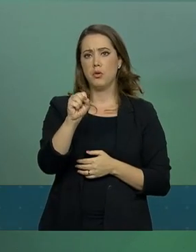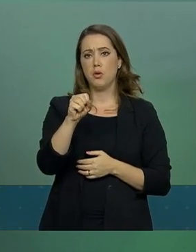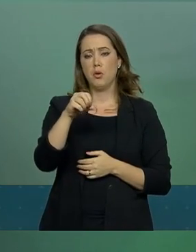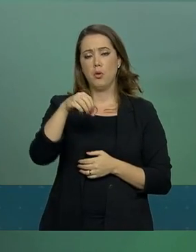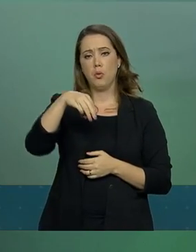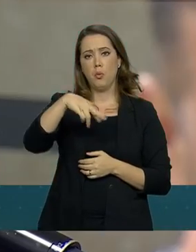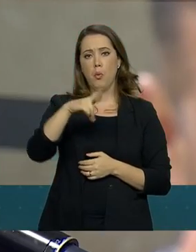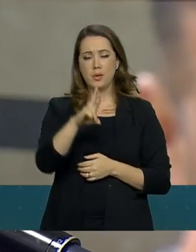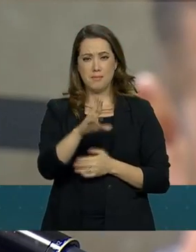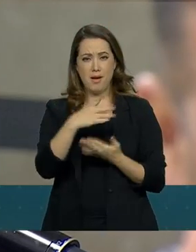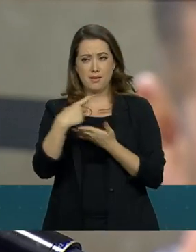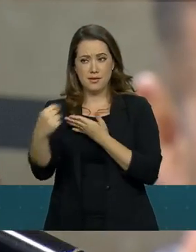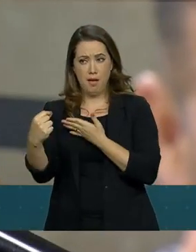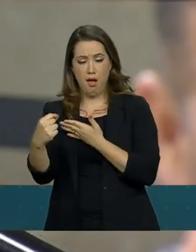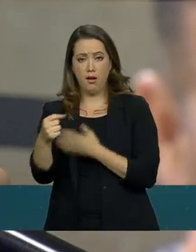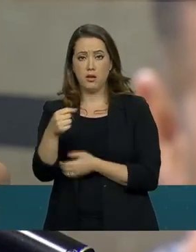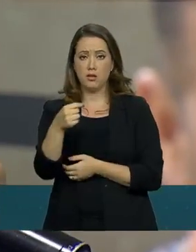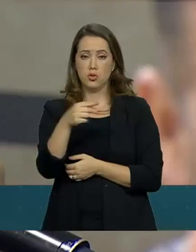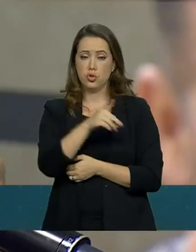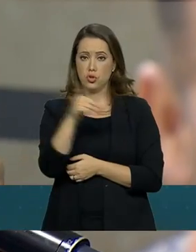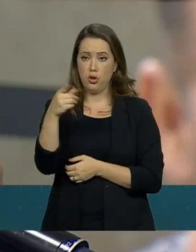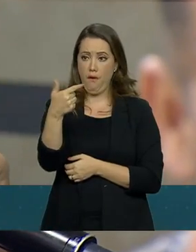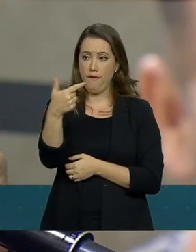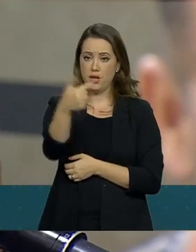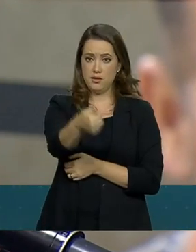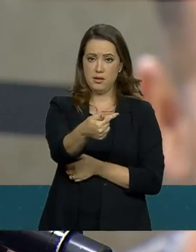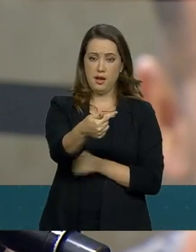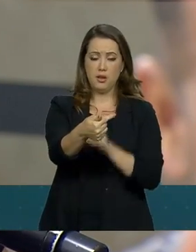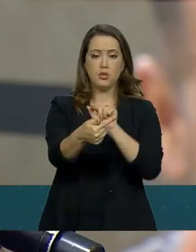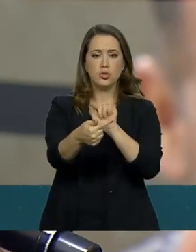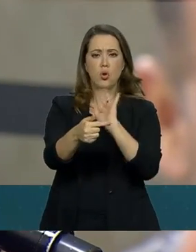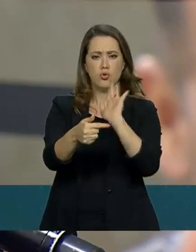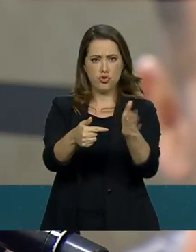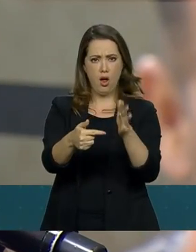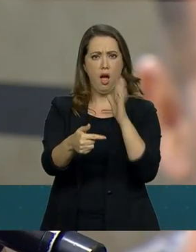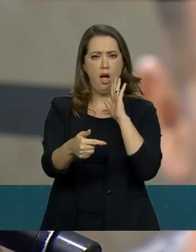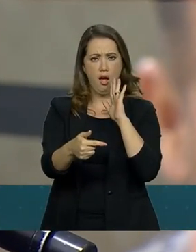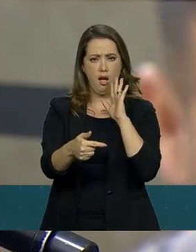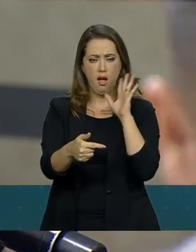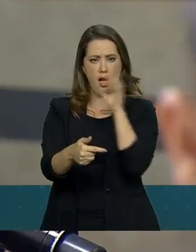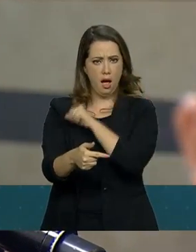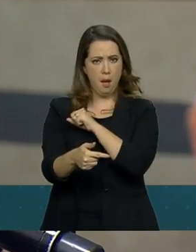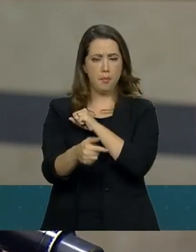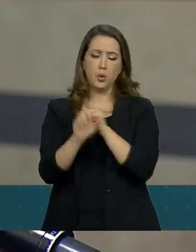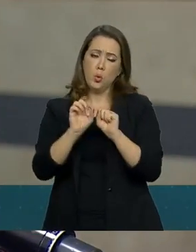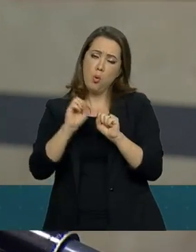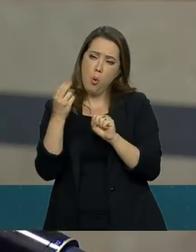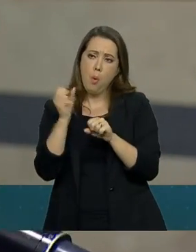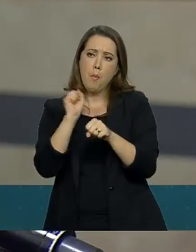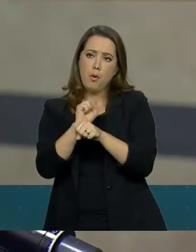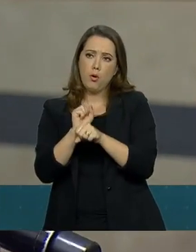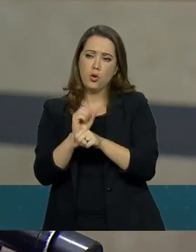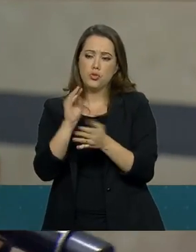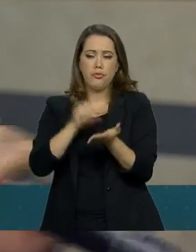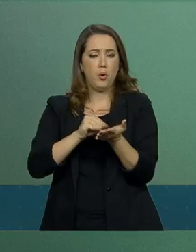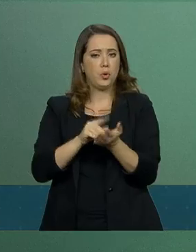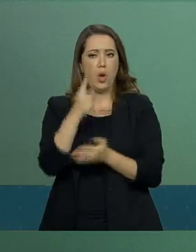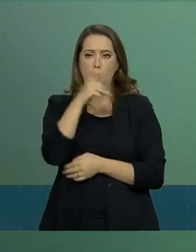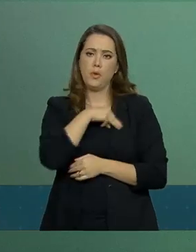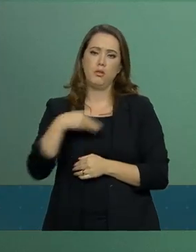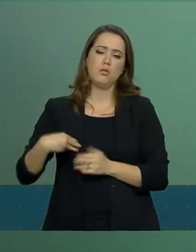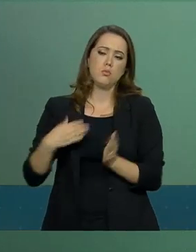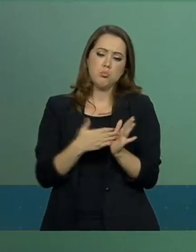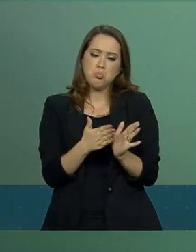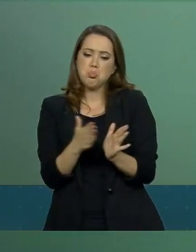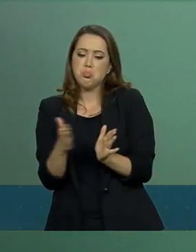cargo. Eu queria saber se ele pretende nomear já, sim, na sequência, ou se o TSE pode ficar um tempo vago. Ele pretende... Não tenho essa informação,